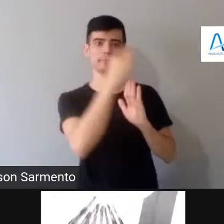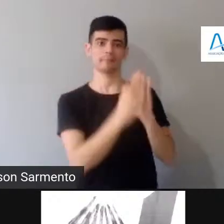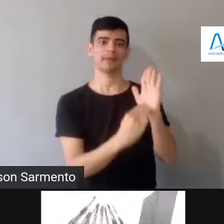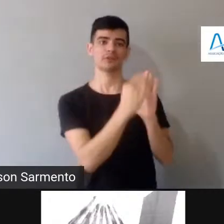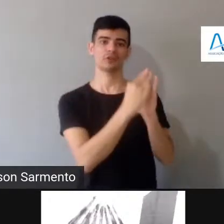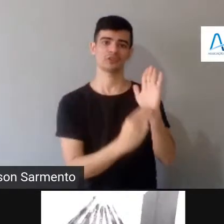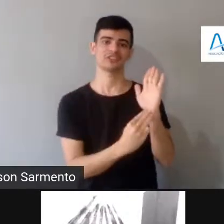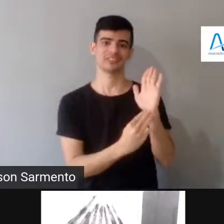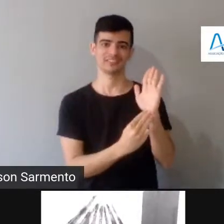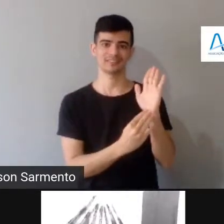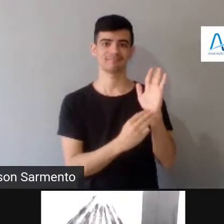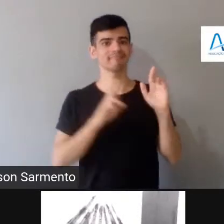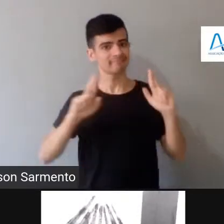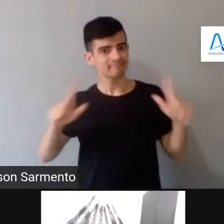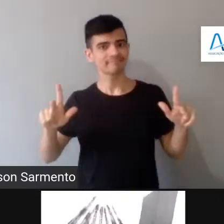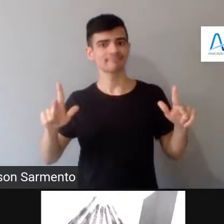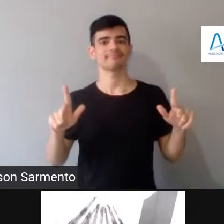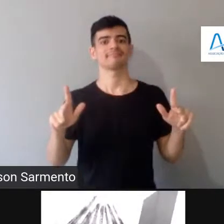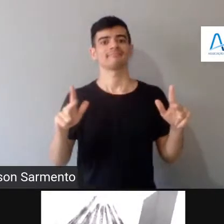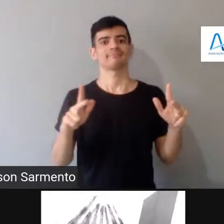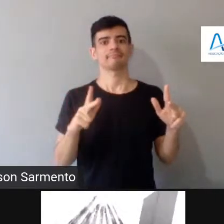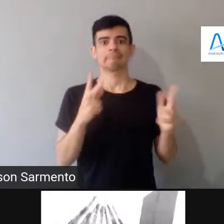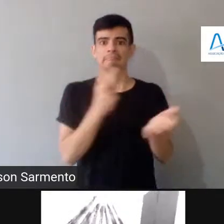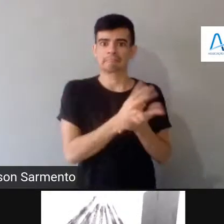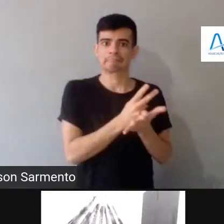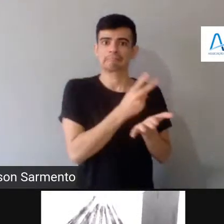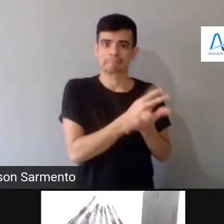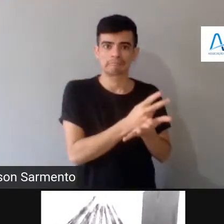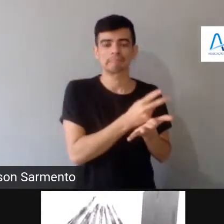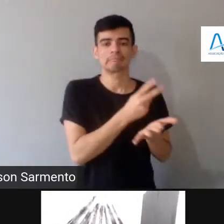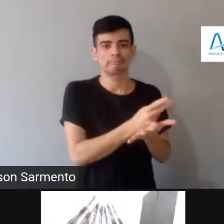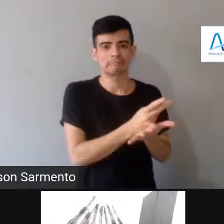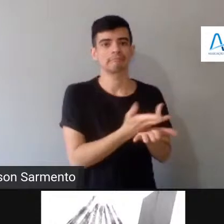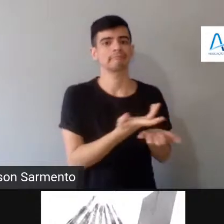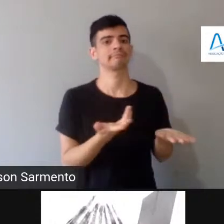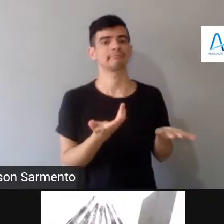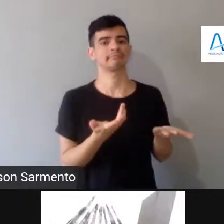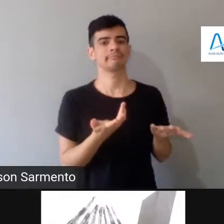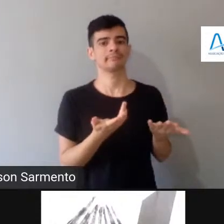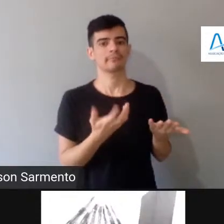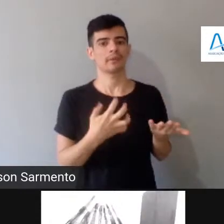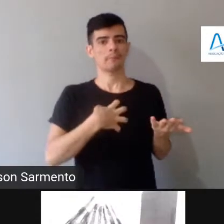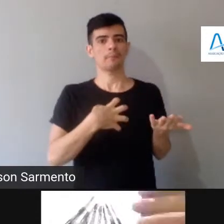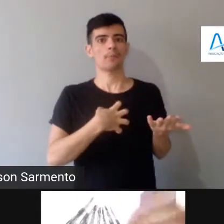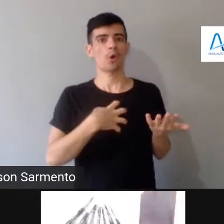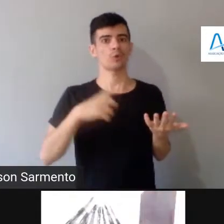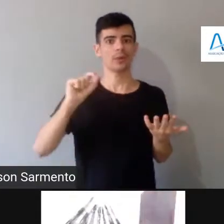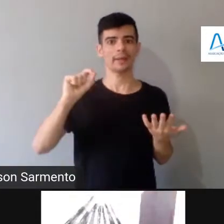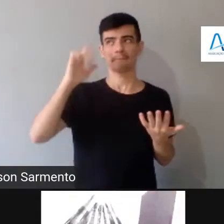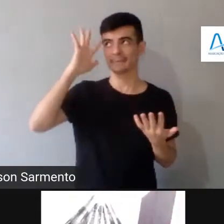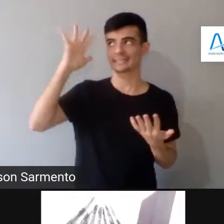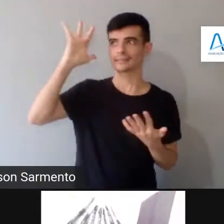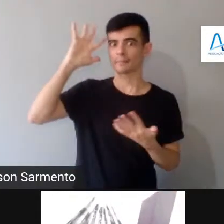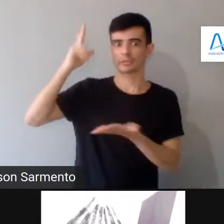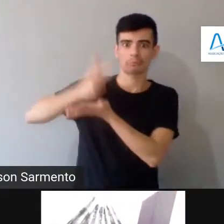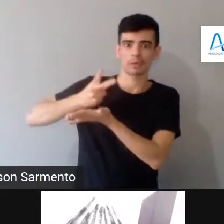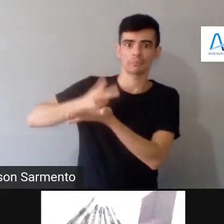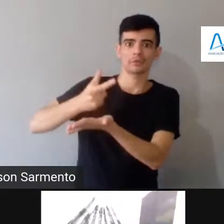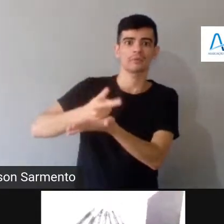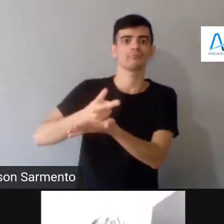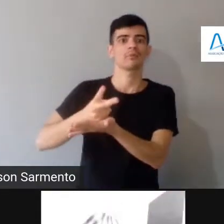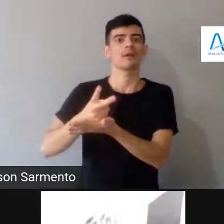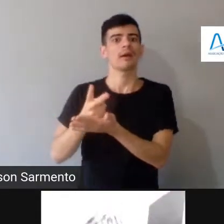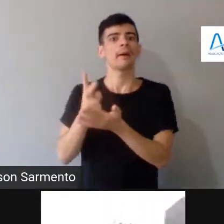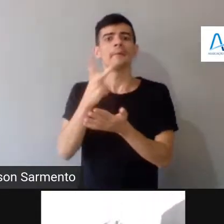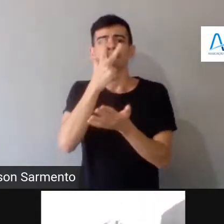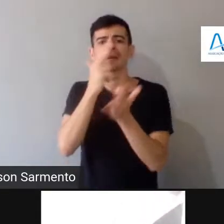apegado a um certo modo burocrático de fazer pensamento e de fazer ciência, porque a ciência,